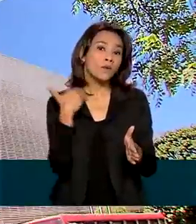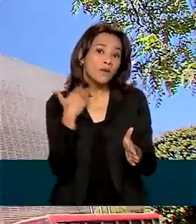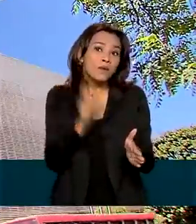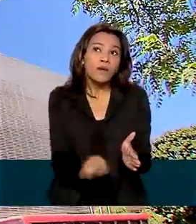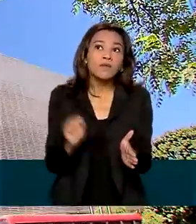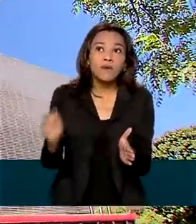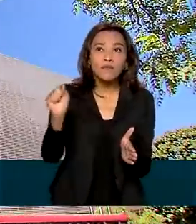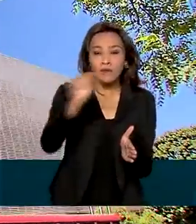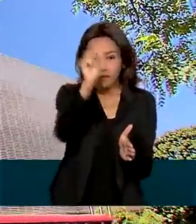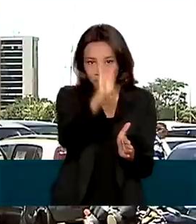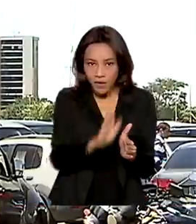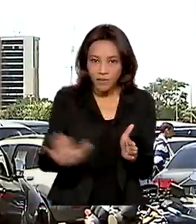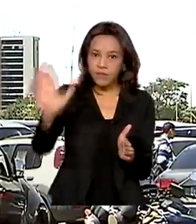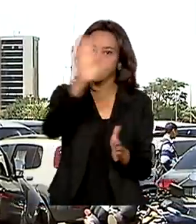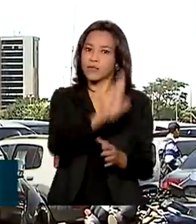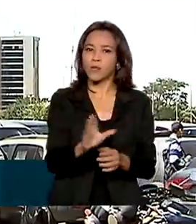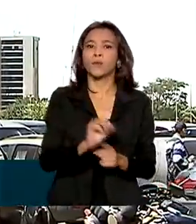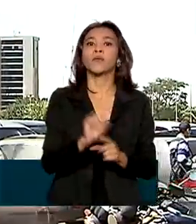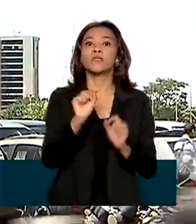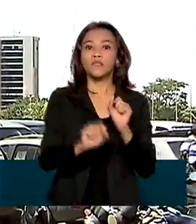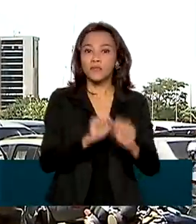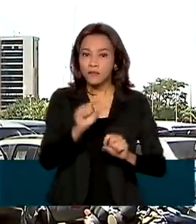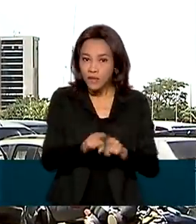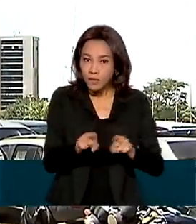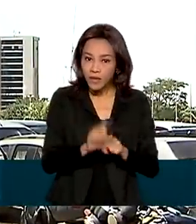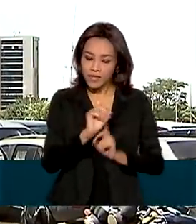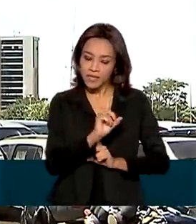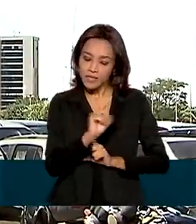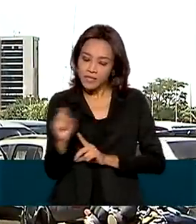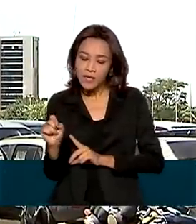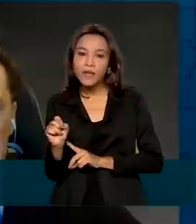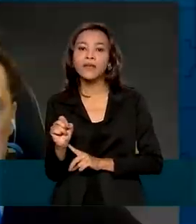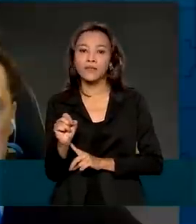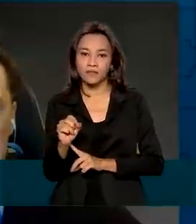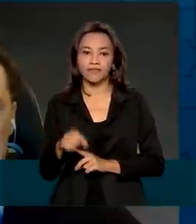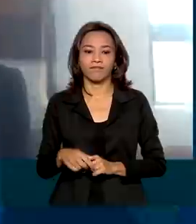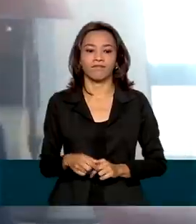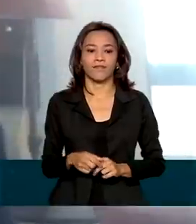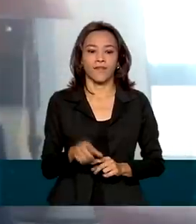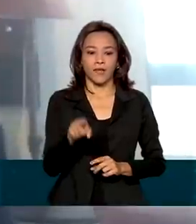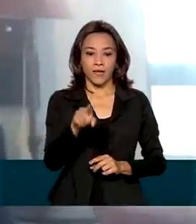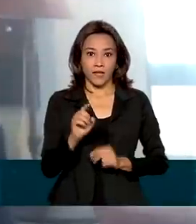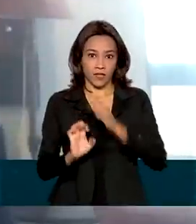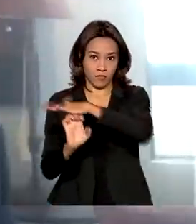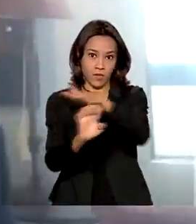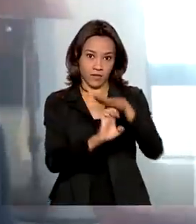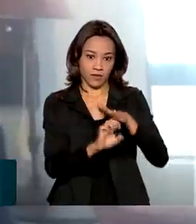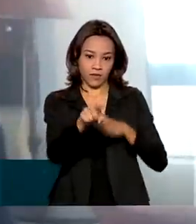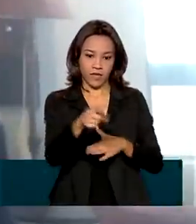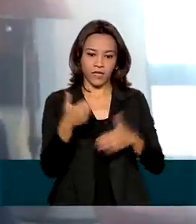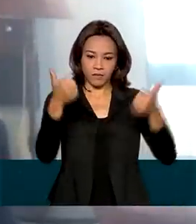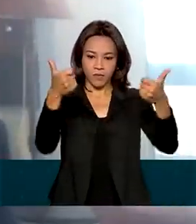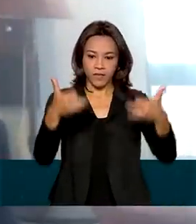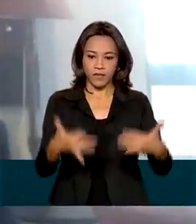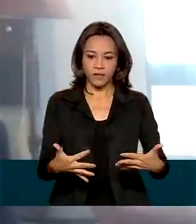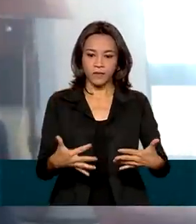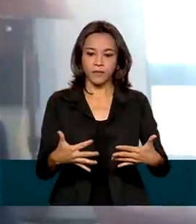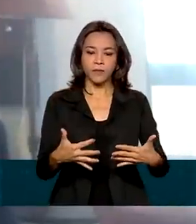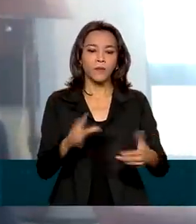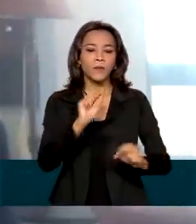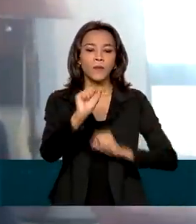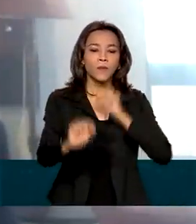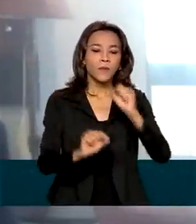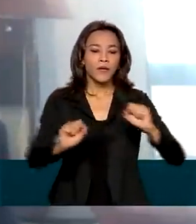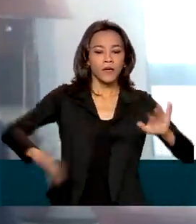Brasil, além de cerca de 100 instituições financeiras. É o poder dos clientes em